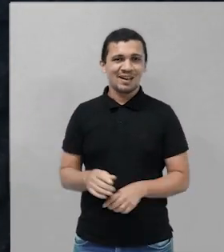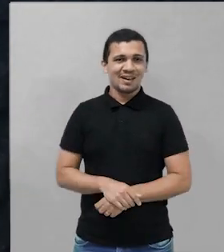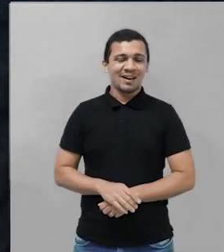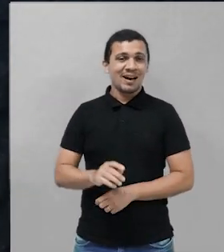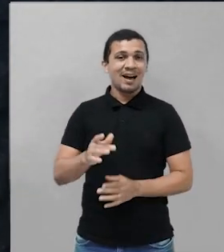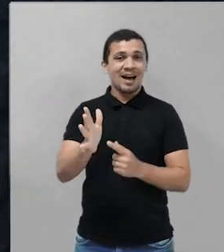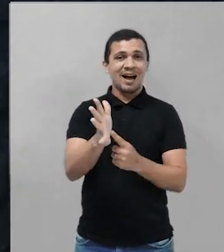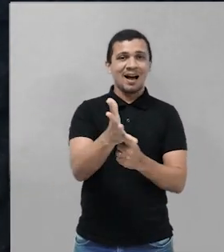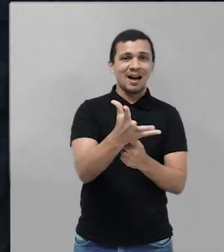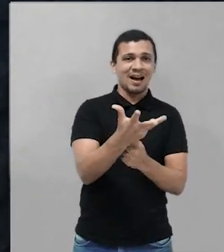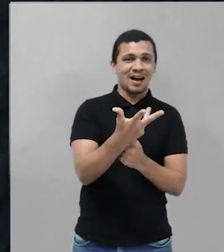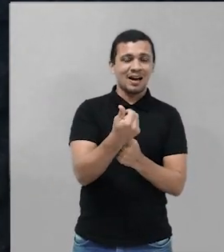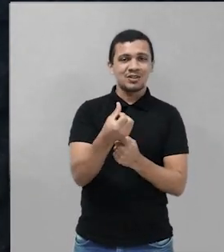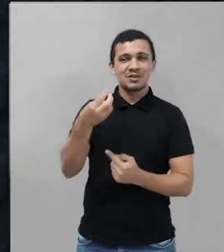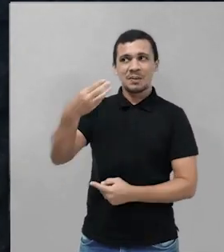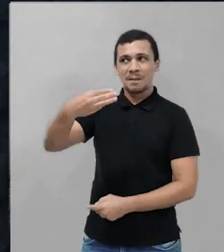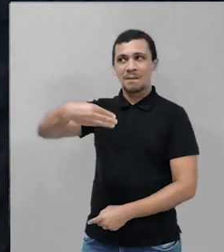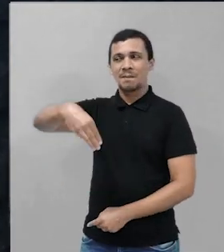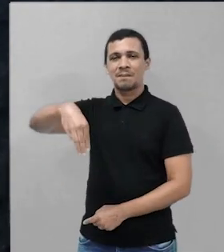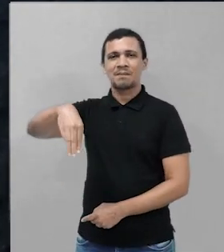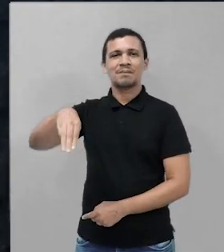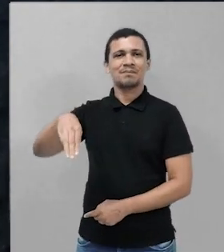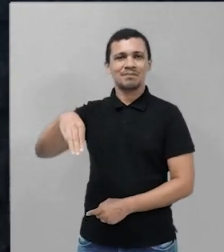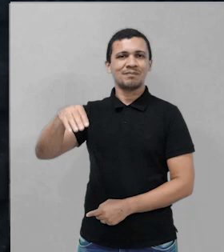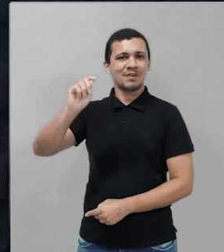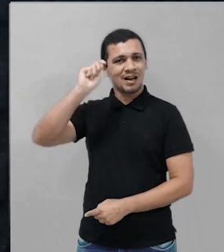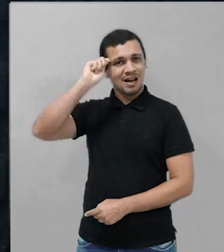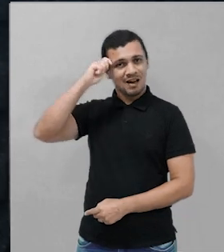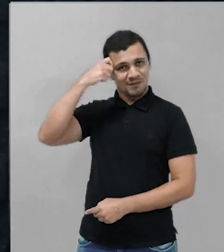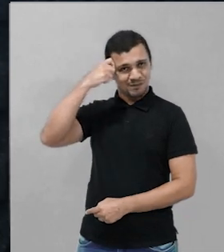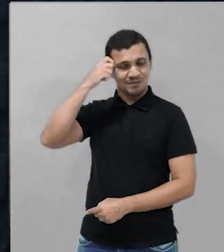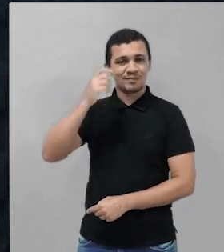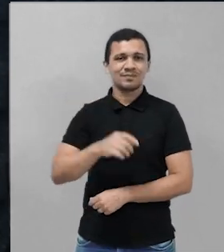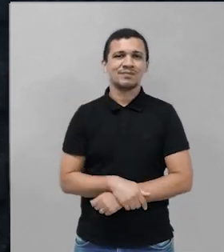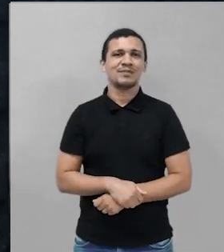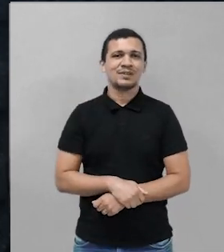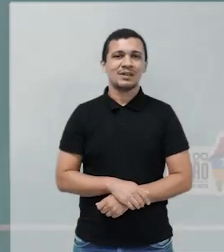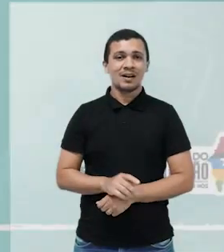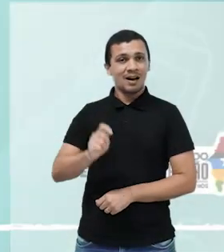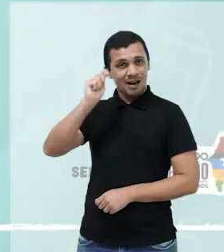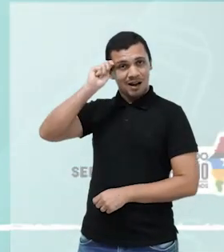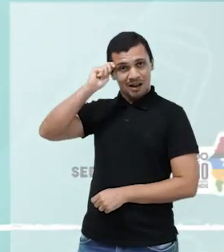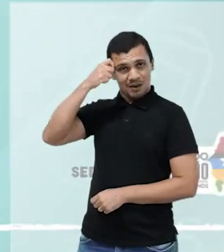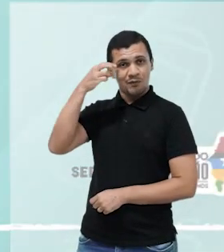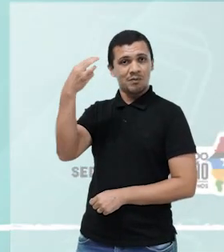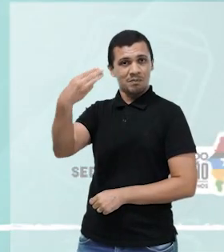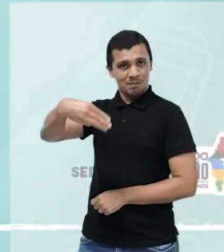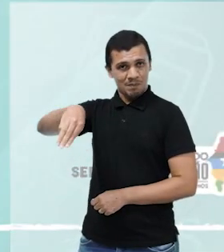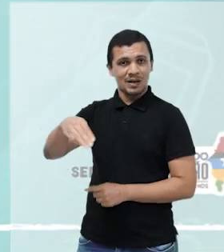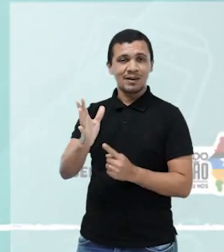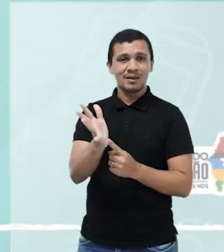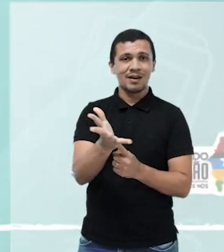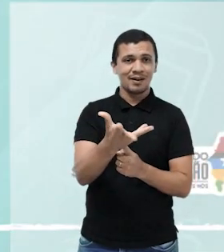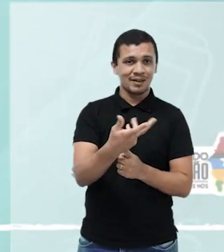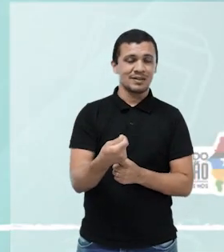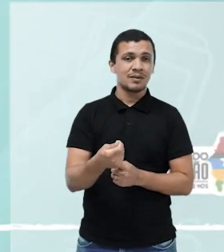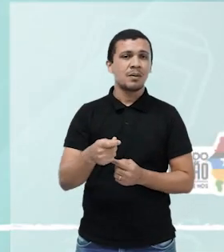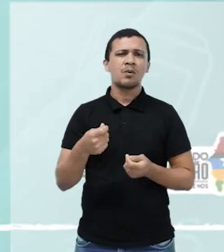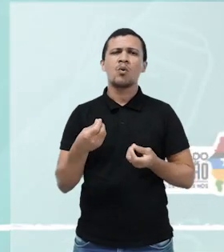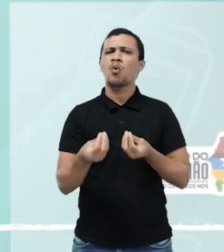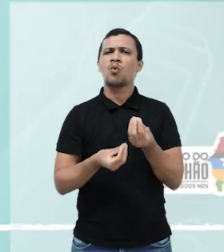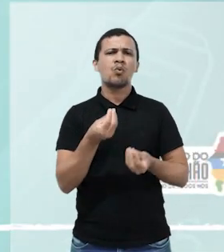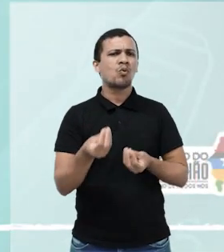estratégia nova, nenhum título novo, é só para facilitar a compreensão. Essa arte afro-maranhense, ela tem que primeiro ser